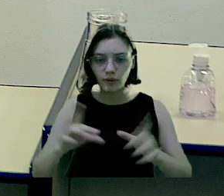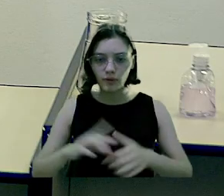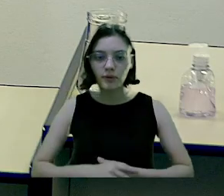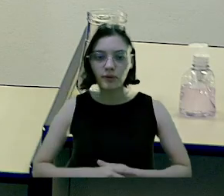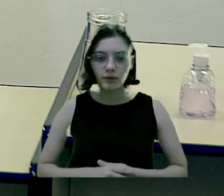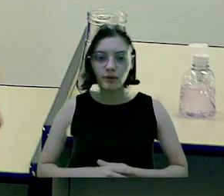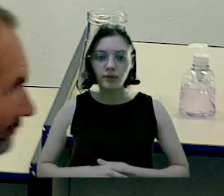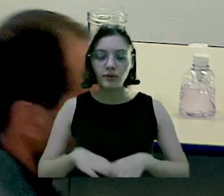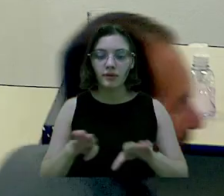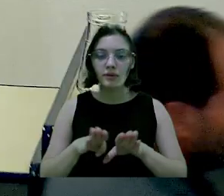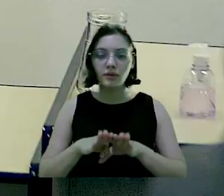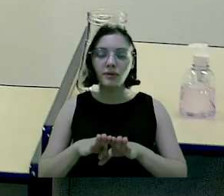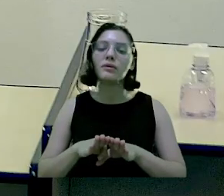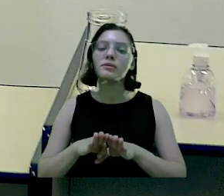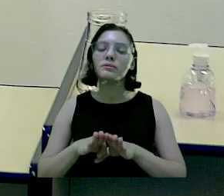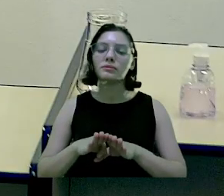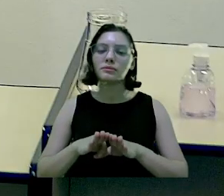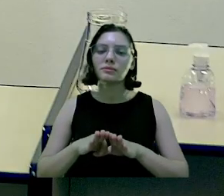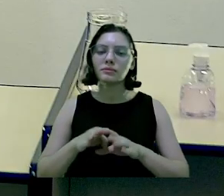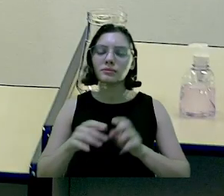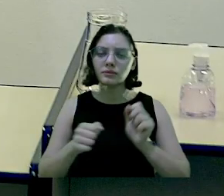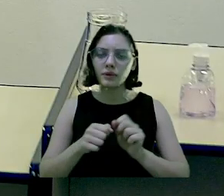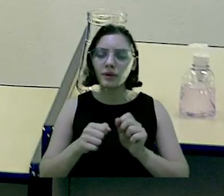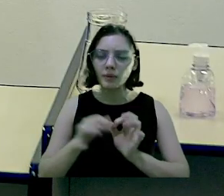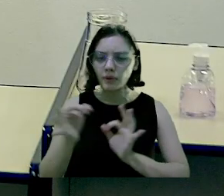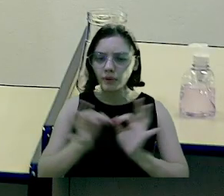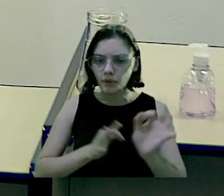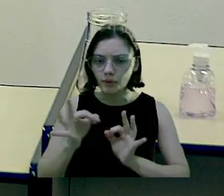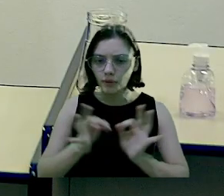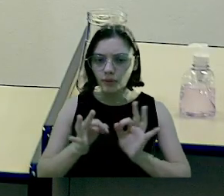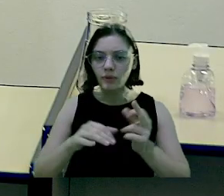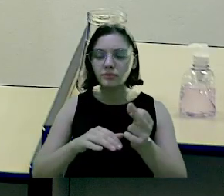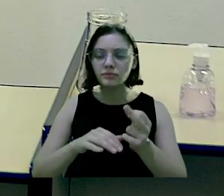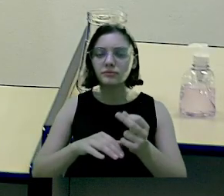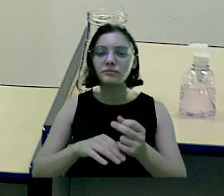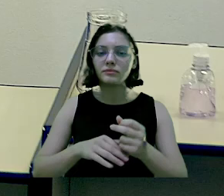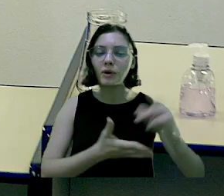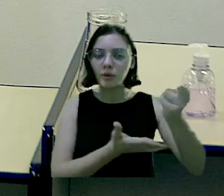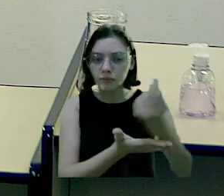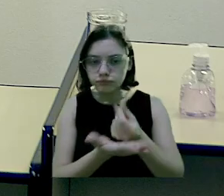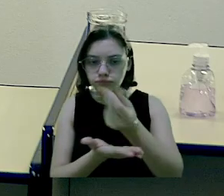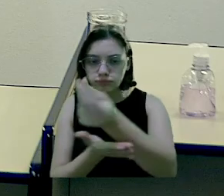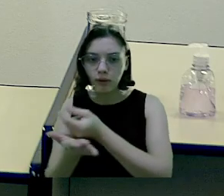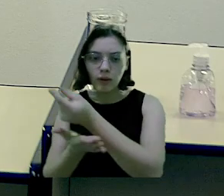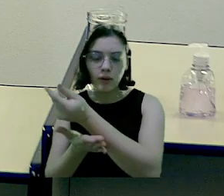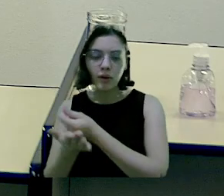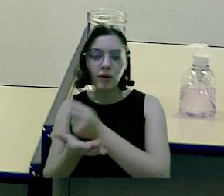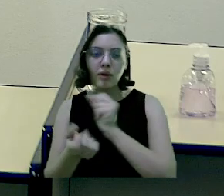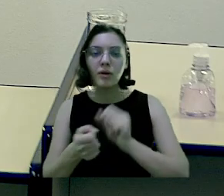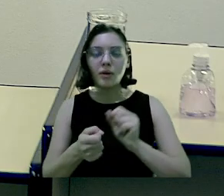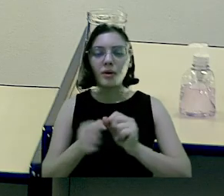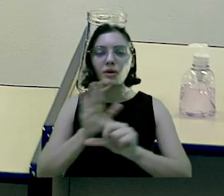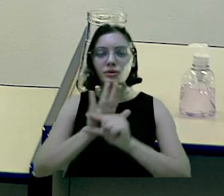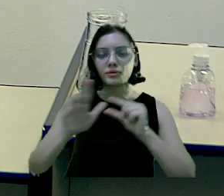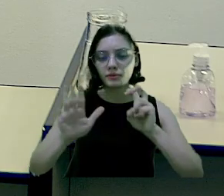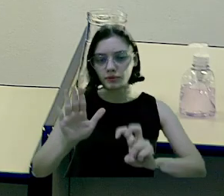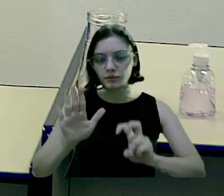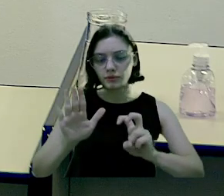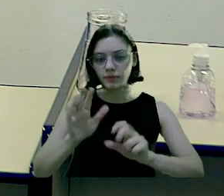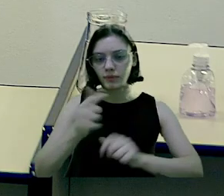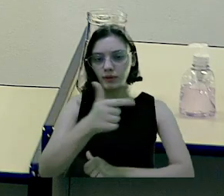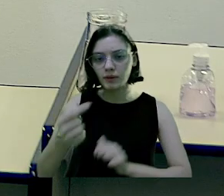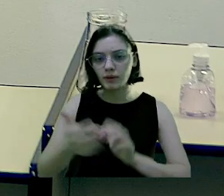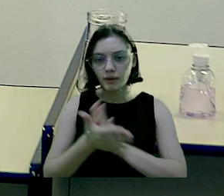específicos, cujo recebimento do exercício tenha excedido a previsão de arrecadação e execução. Inciso